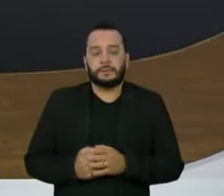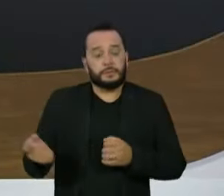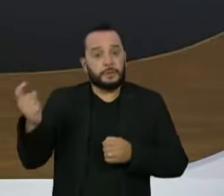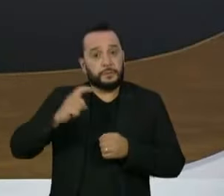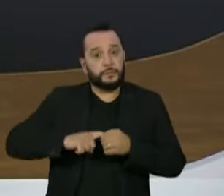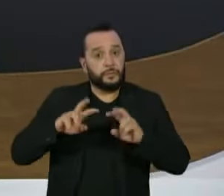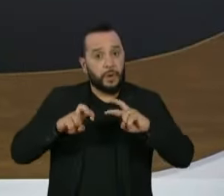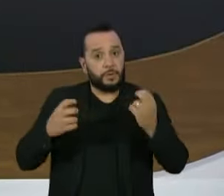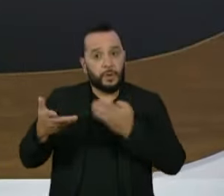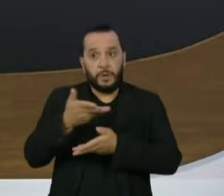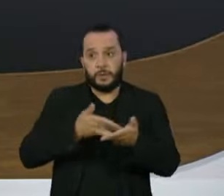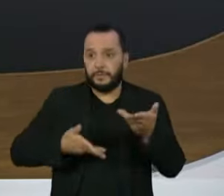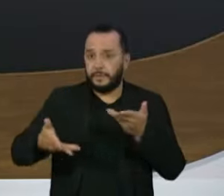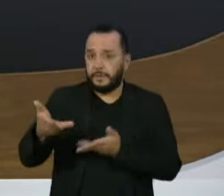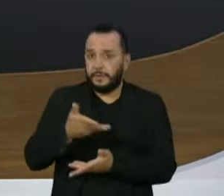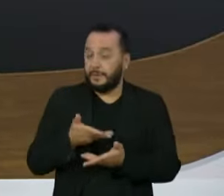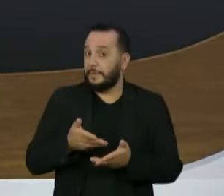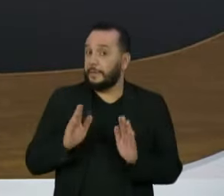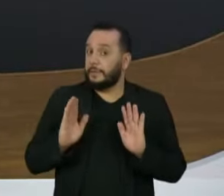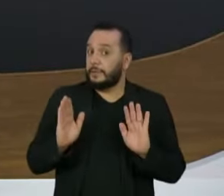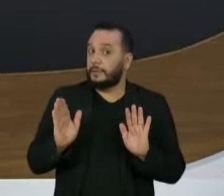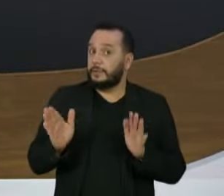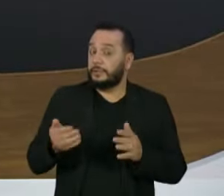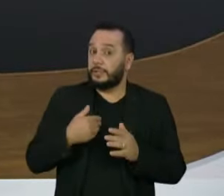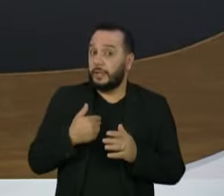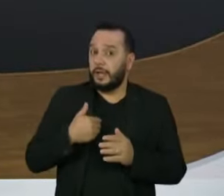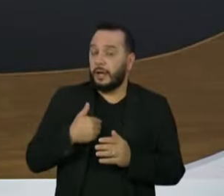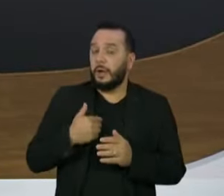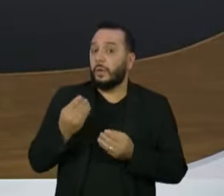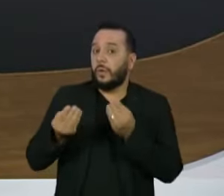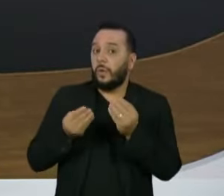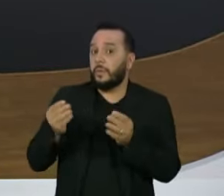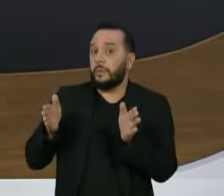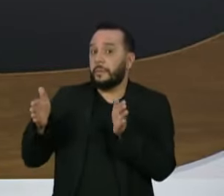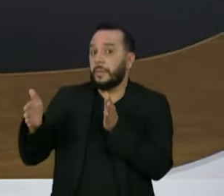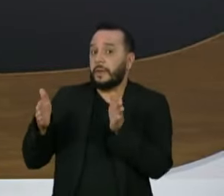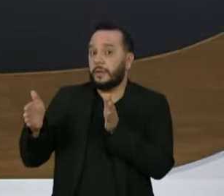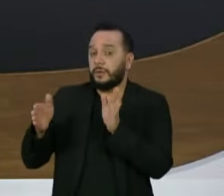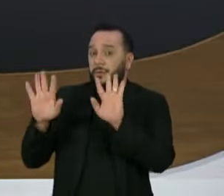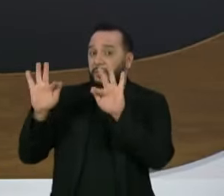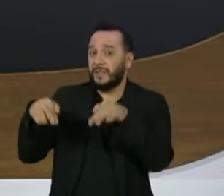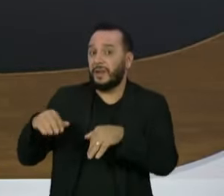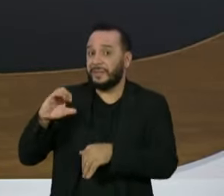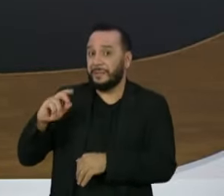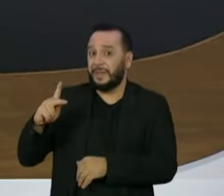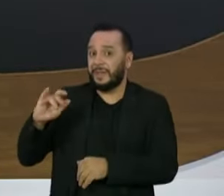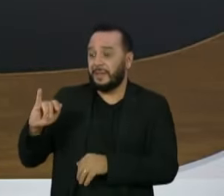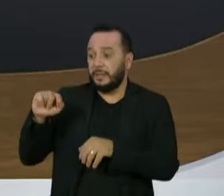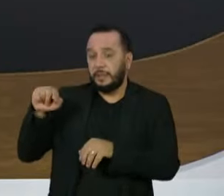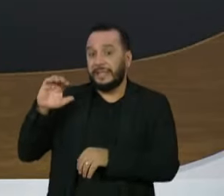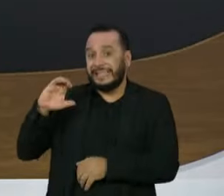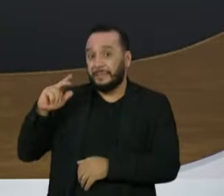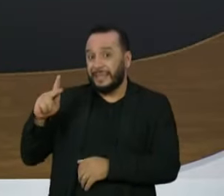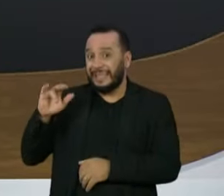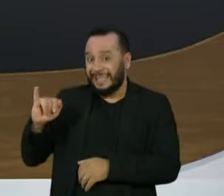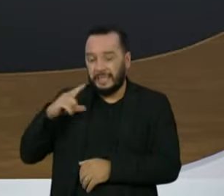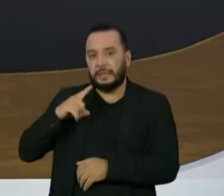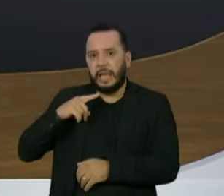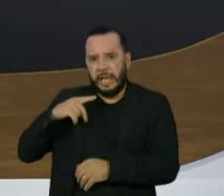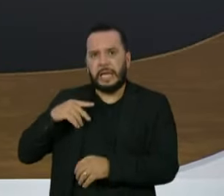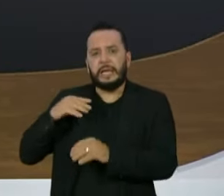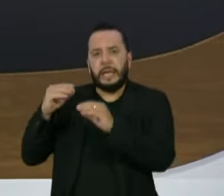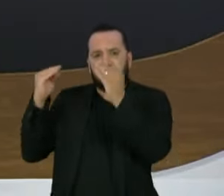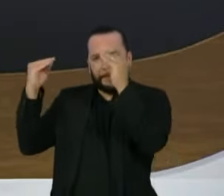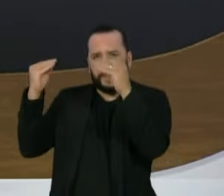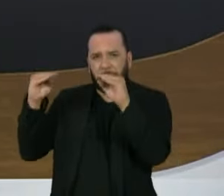Estamos de volta com esse Roda Viva de fase final da CPI, que já figura entre os assuntos mais comentados do Twitter. A